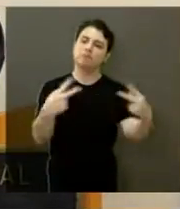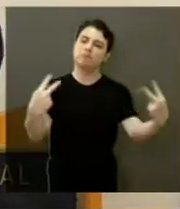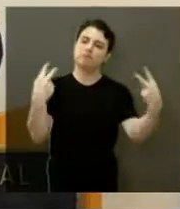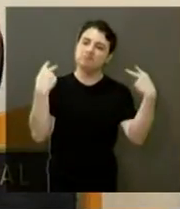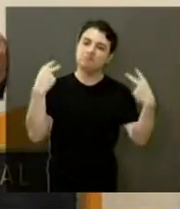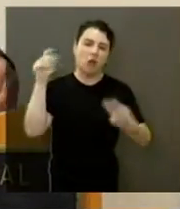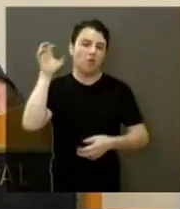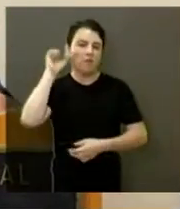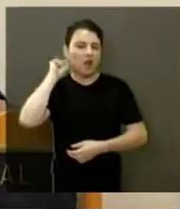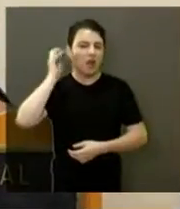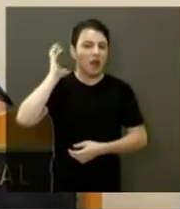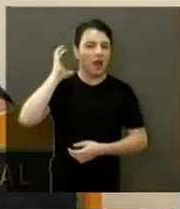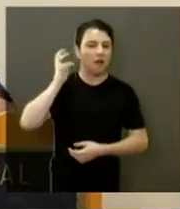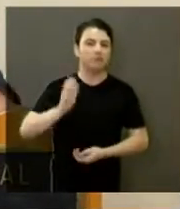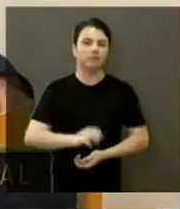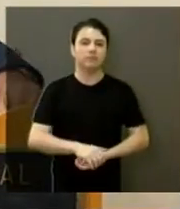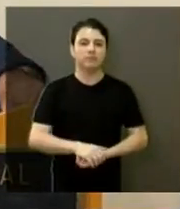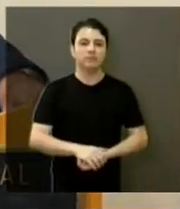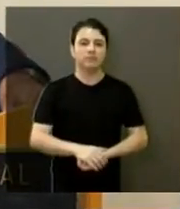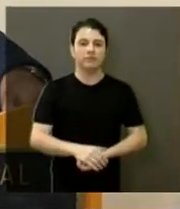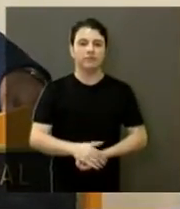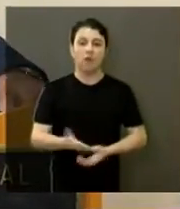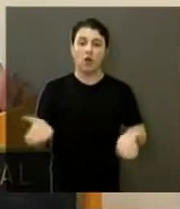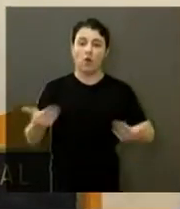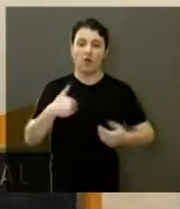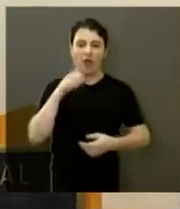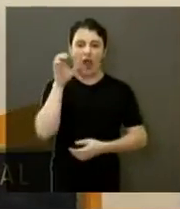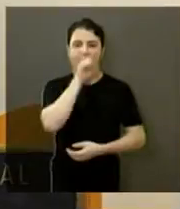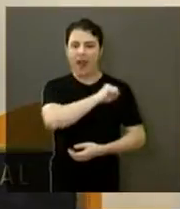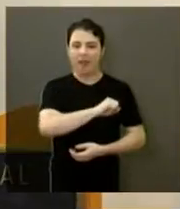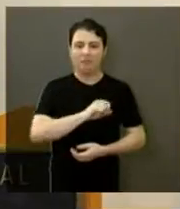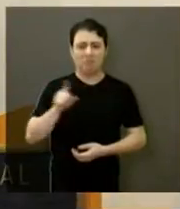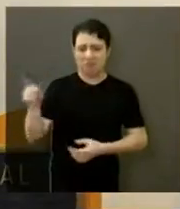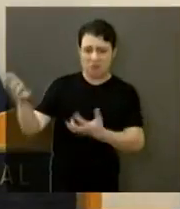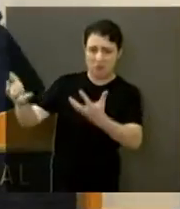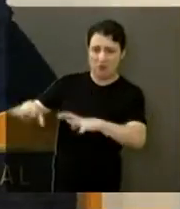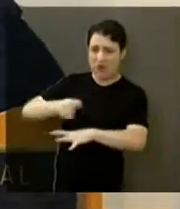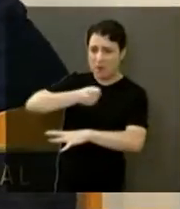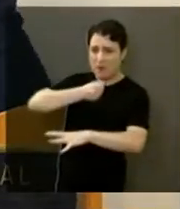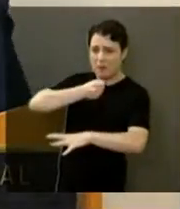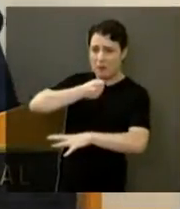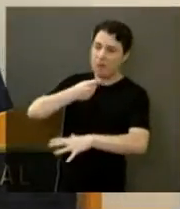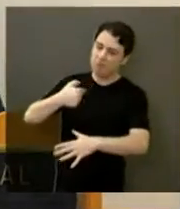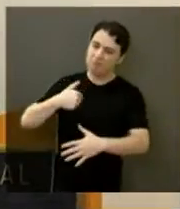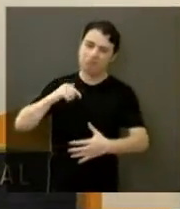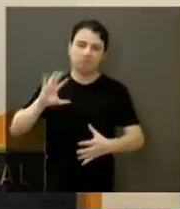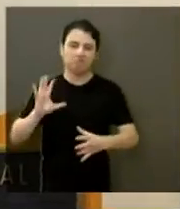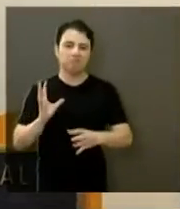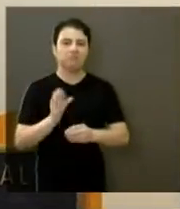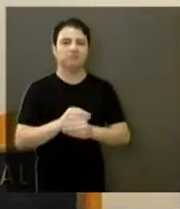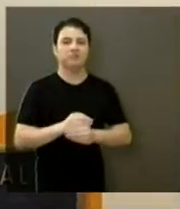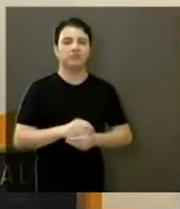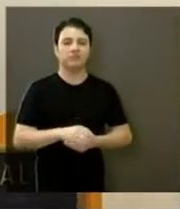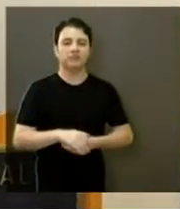Obrigado, Paulo, vai ser mais rápido, não é? É isso aí, obrigado. Declinou. Tem umas imagens minhas aí, por favor?